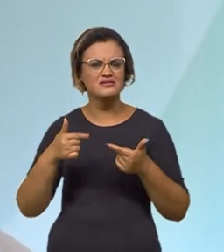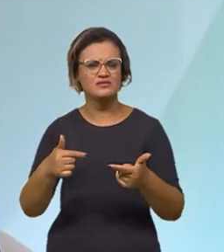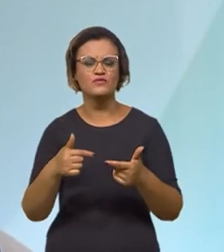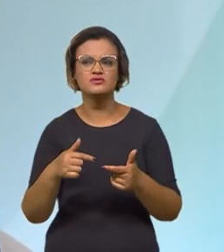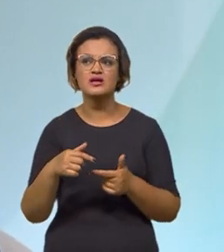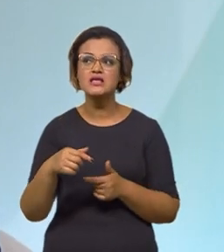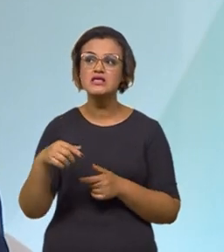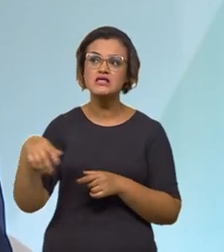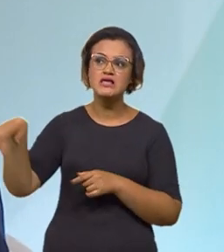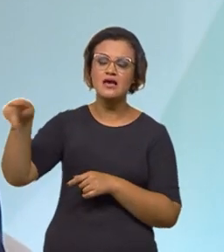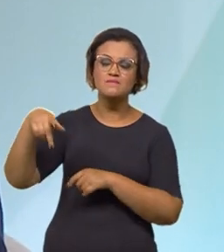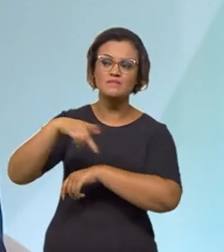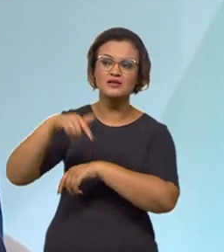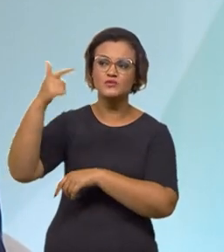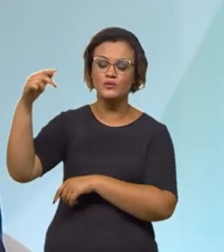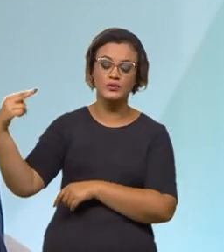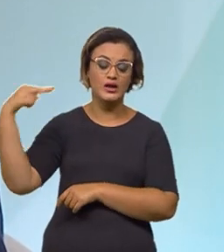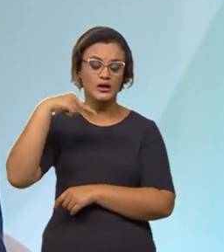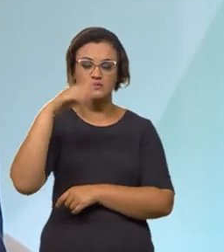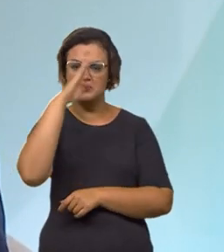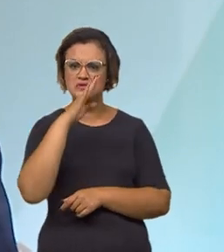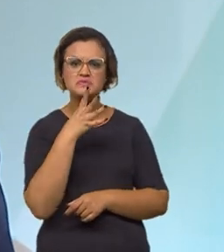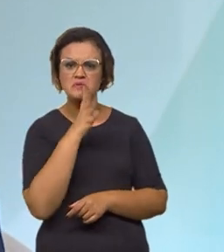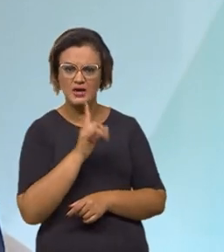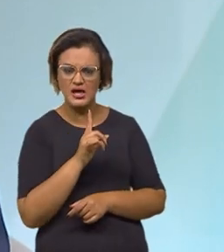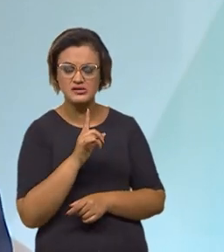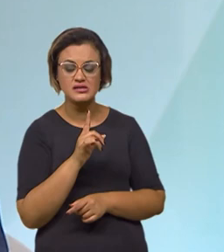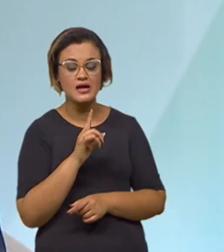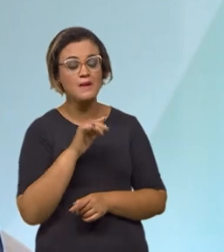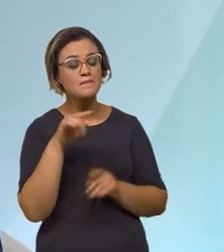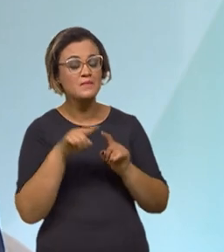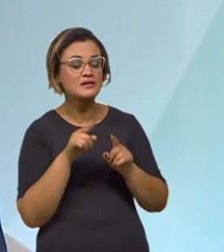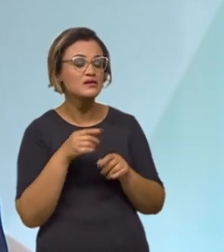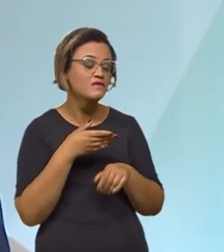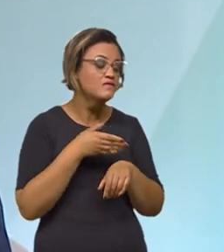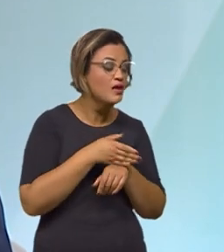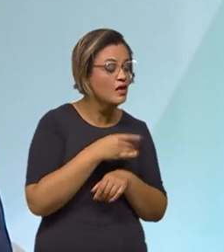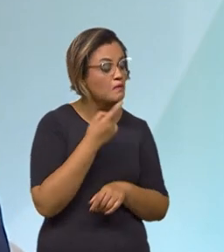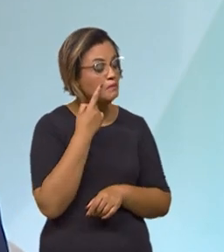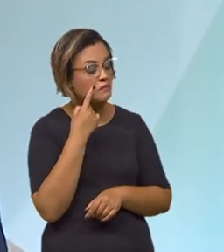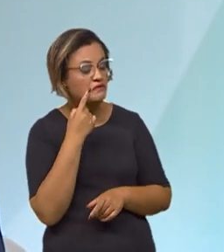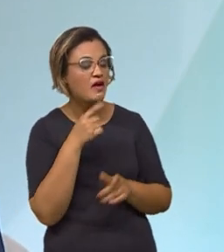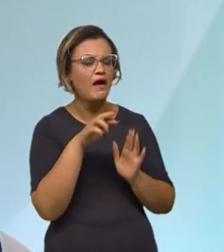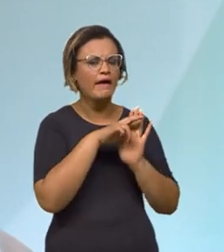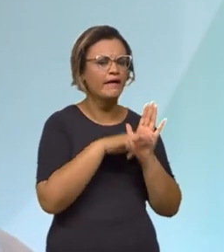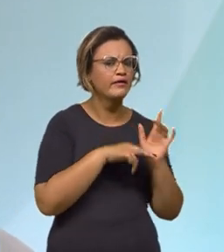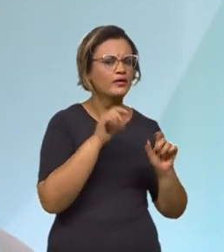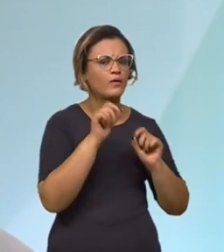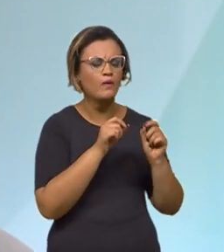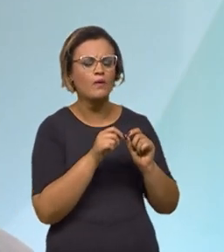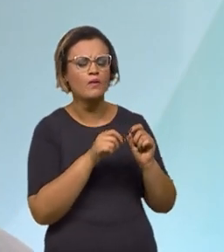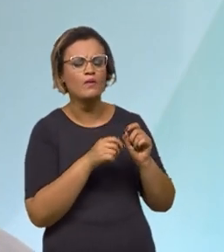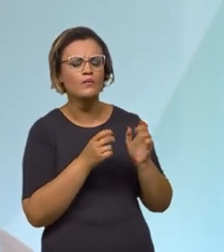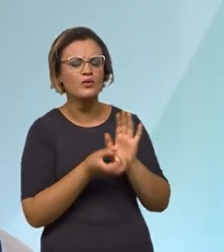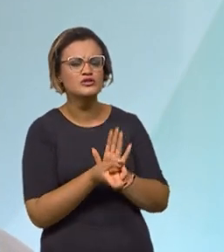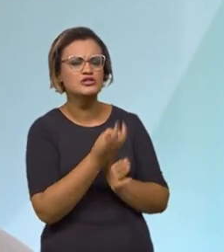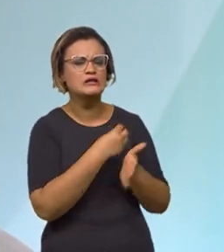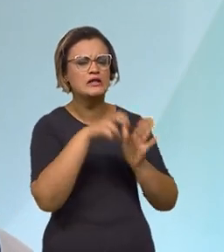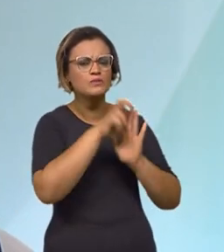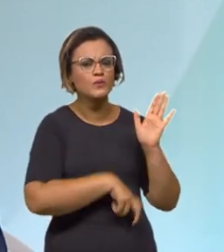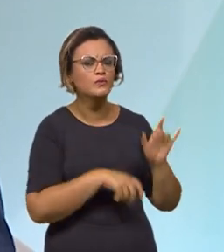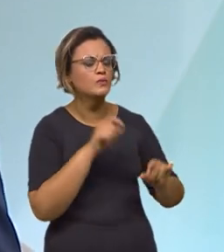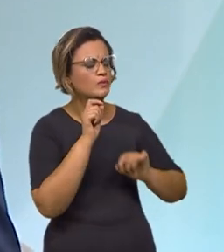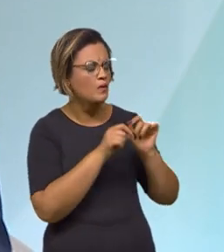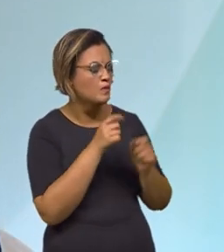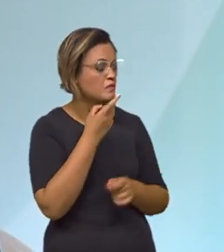não conhecem o país ainda, eles preferem entrar num ativo menor, conhecem como é que funciona a regra trabalhista, a regra tributária dentro do país, e